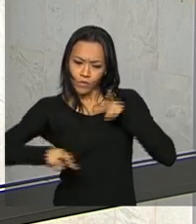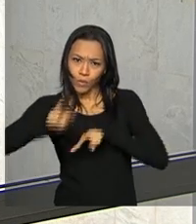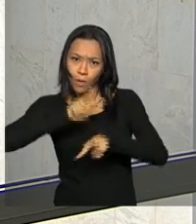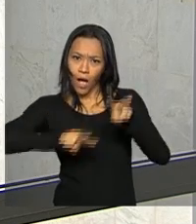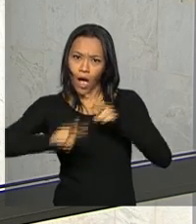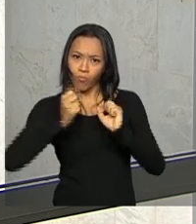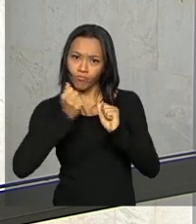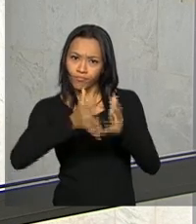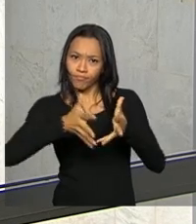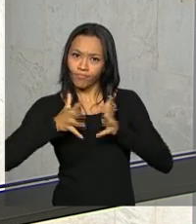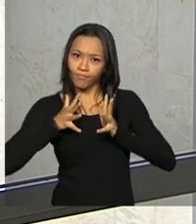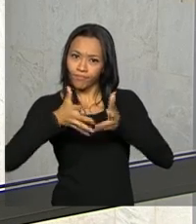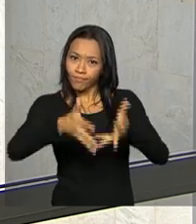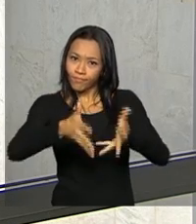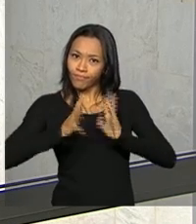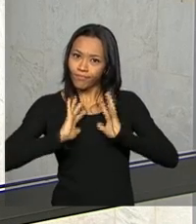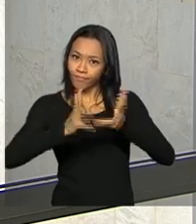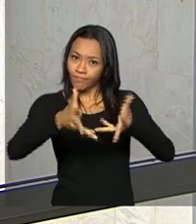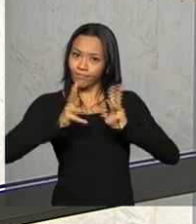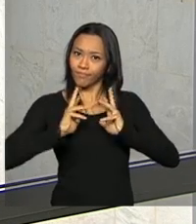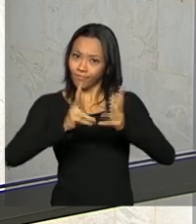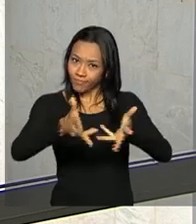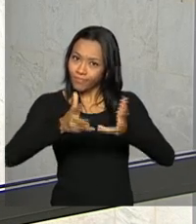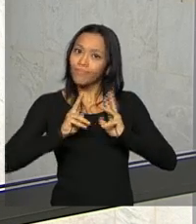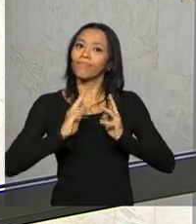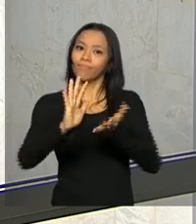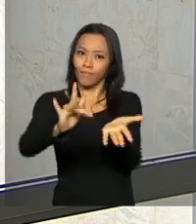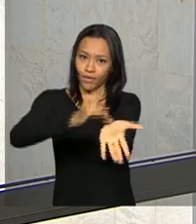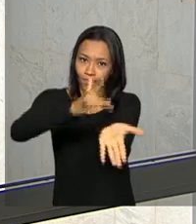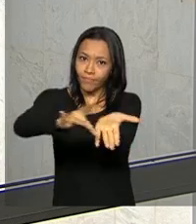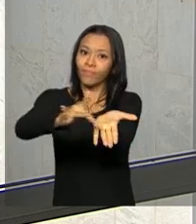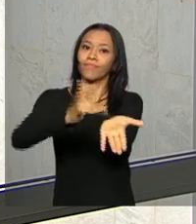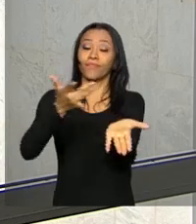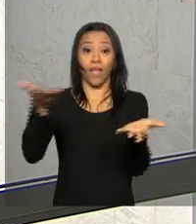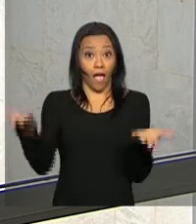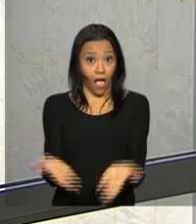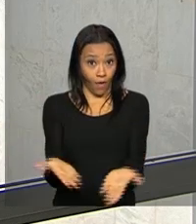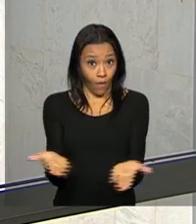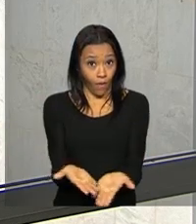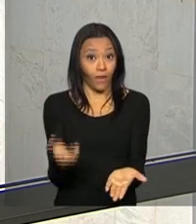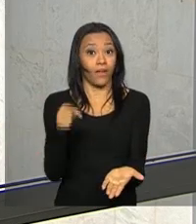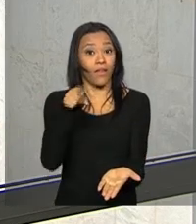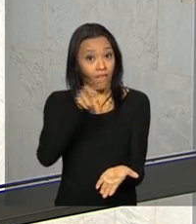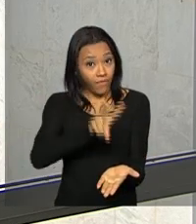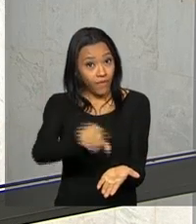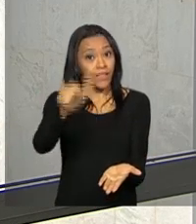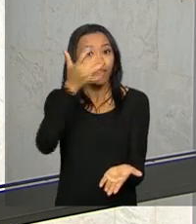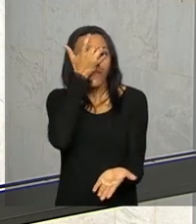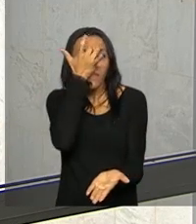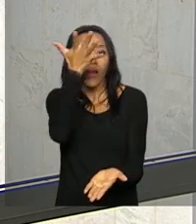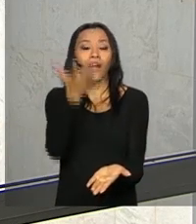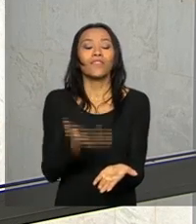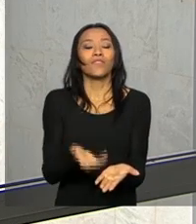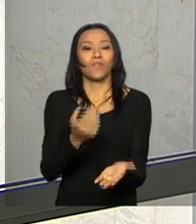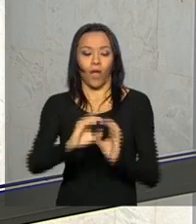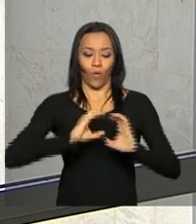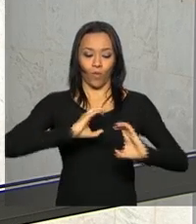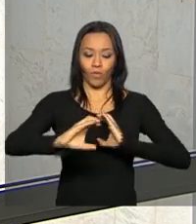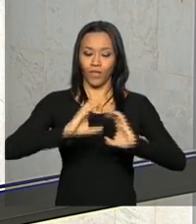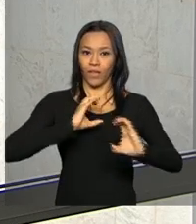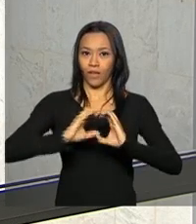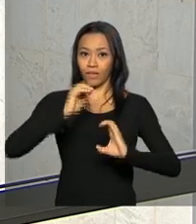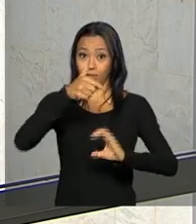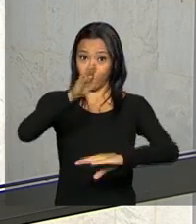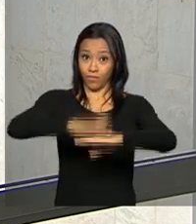pela língua brasileira de sinais, Libras. Agora, então, vai ser mais fácil a comunicação do